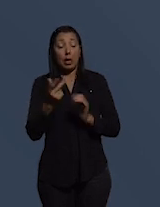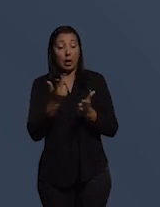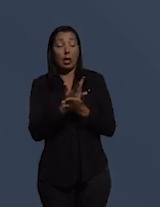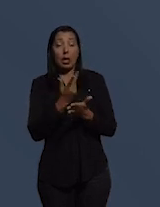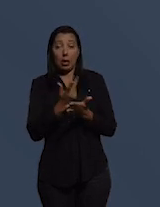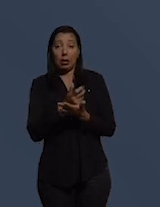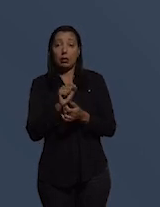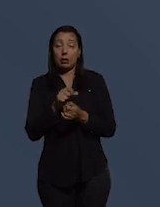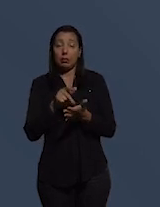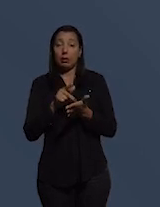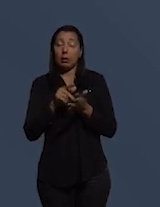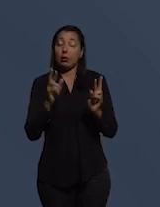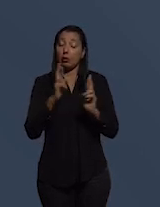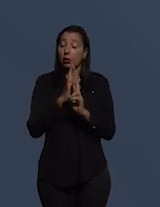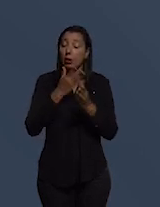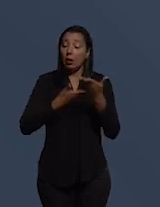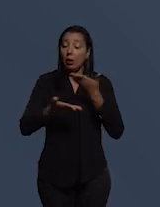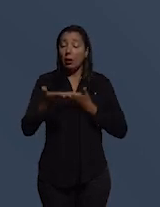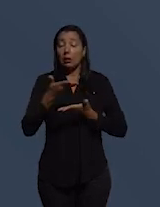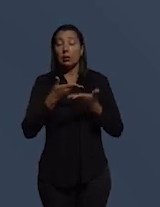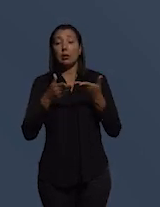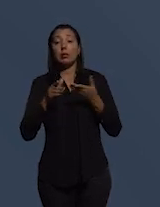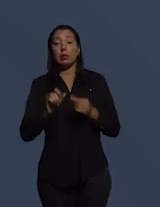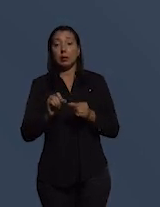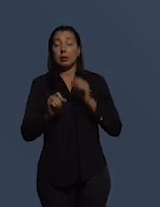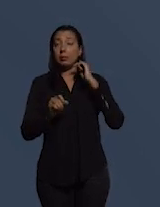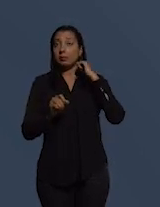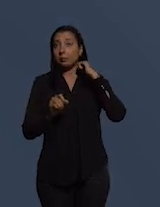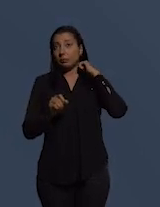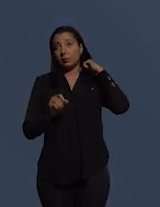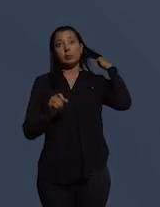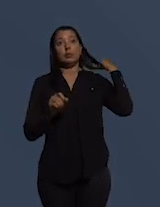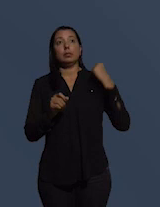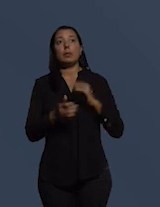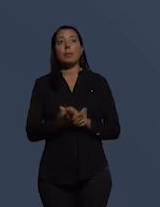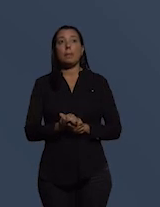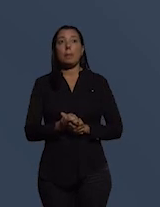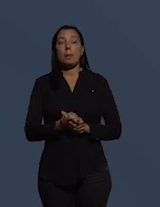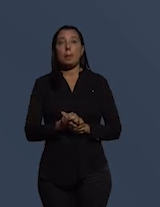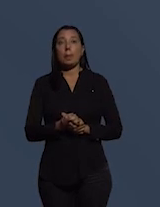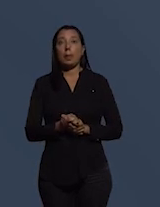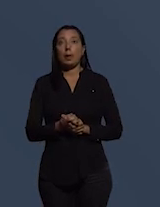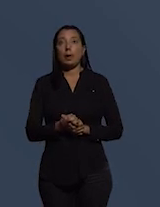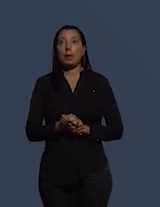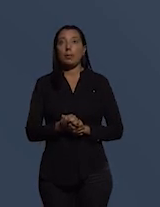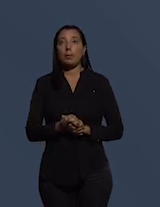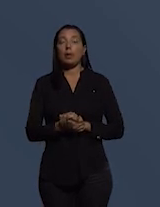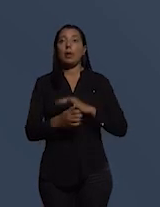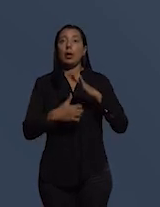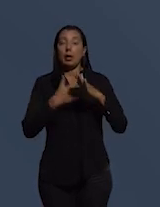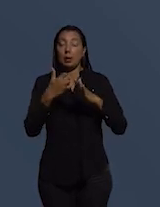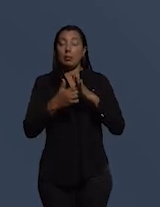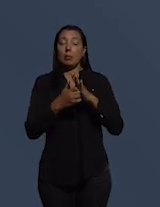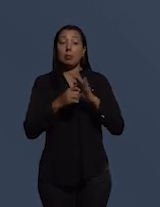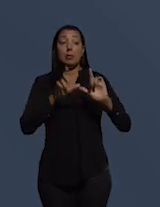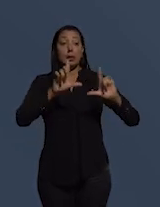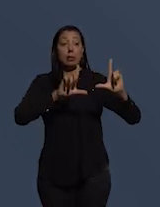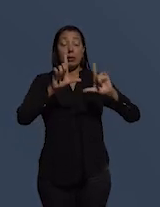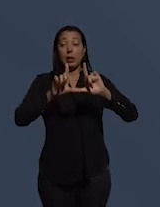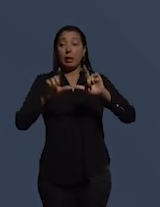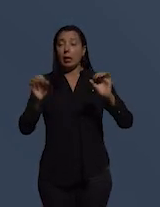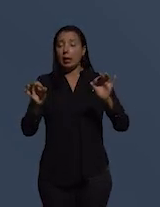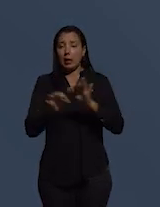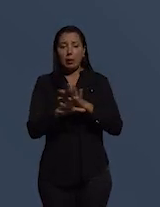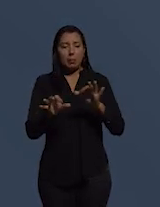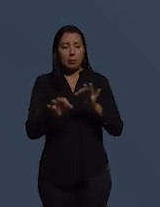com relação à liberdade de imprensa isso tem declinado